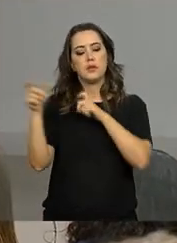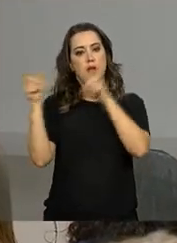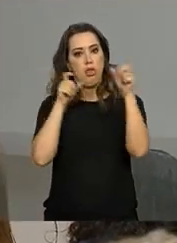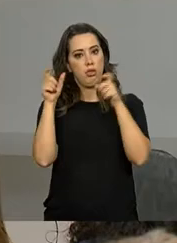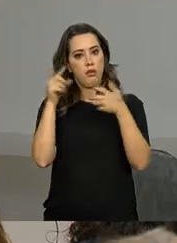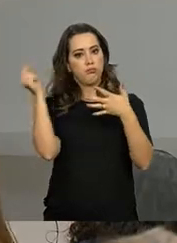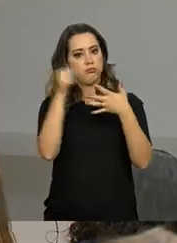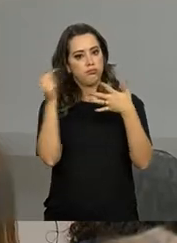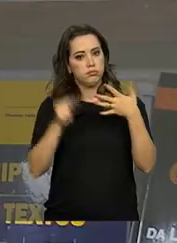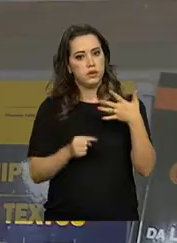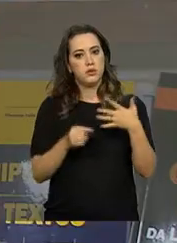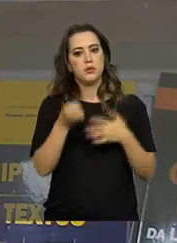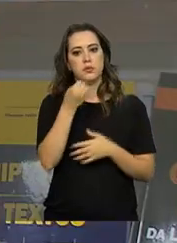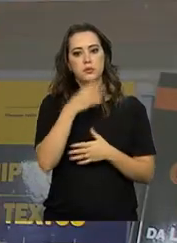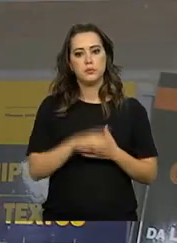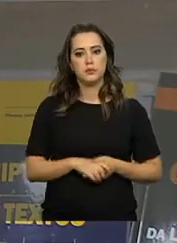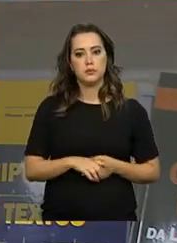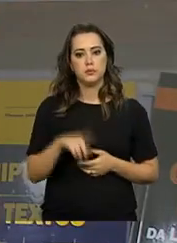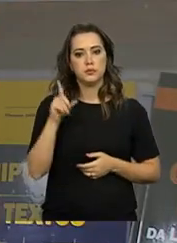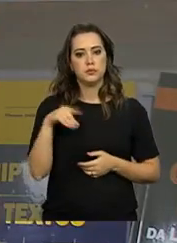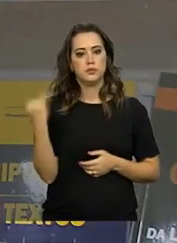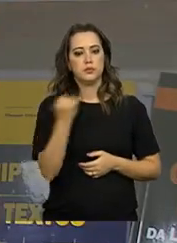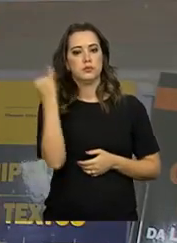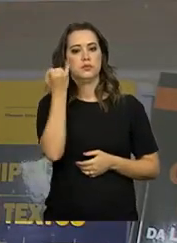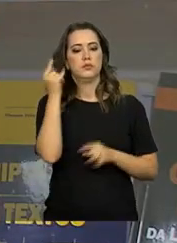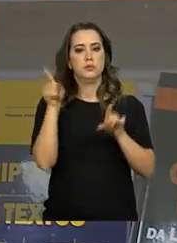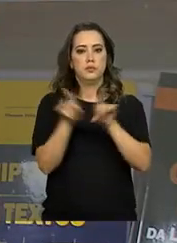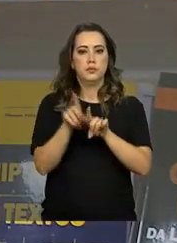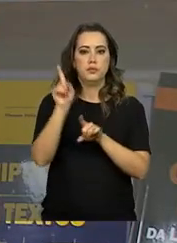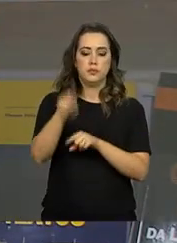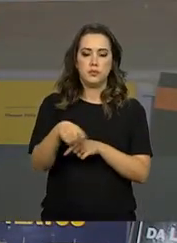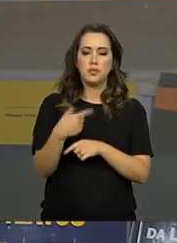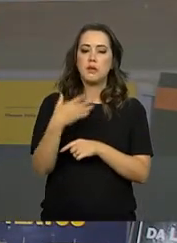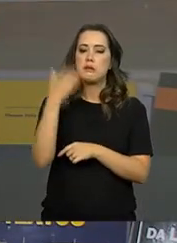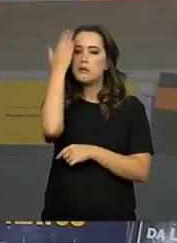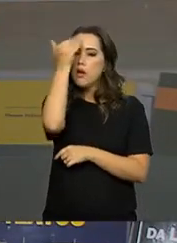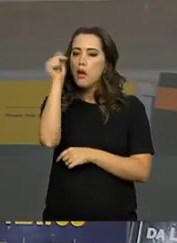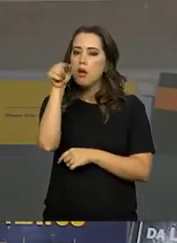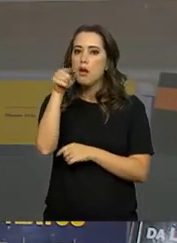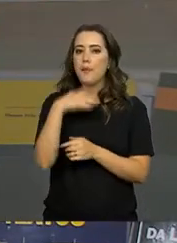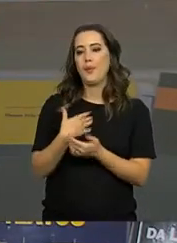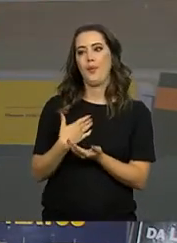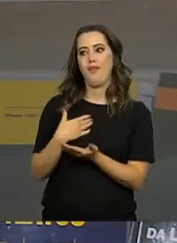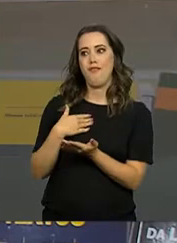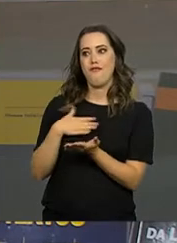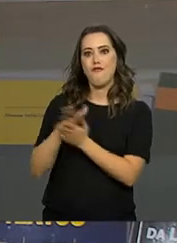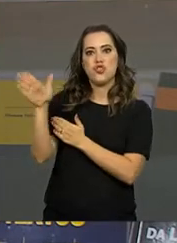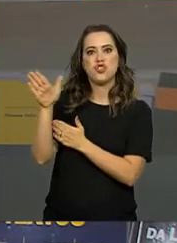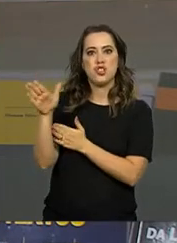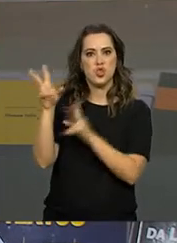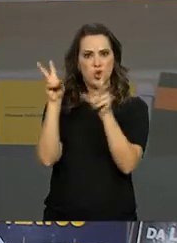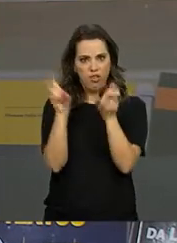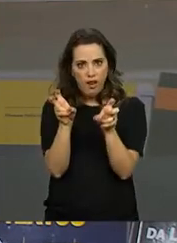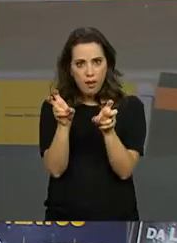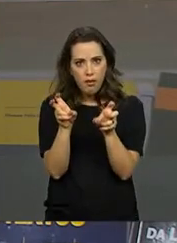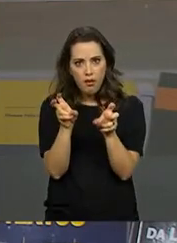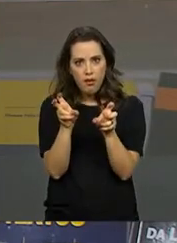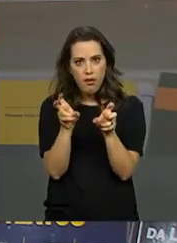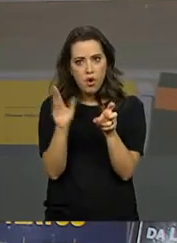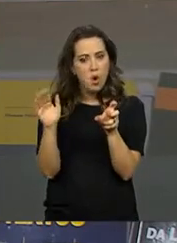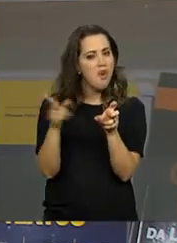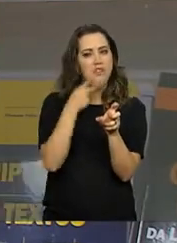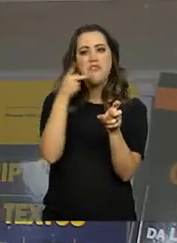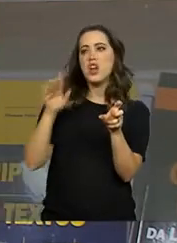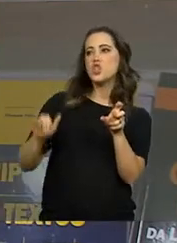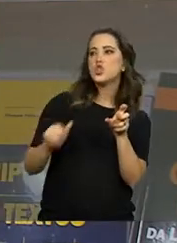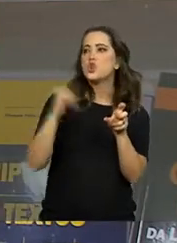a vários aspectos. É muito importante que o candidato se atenha à fuga ao tema. Uma das maiores punições que o candidato